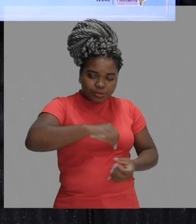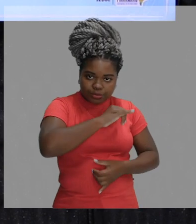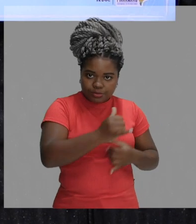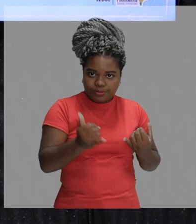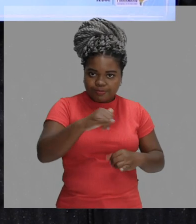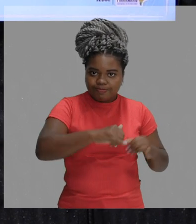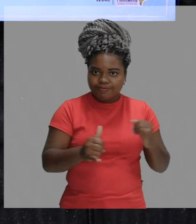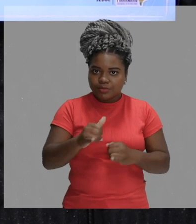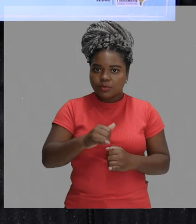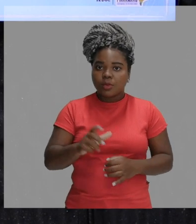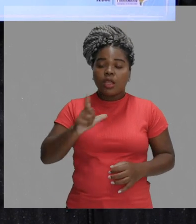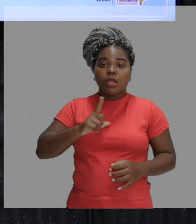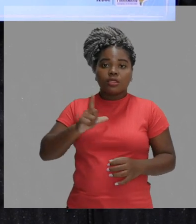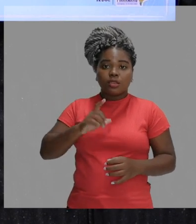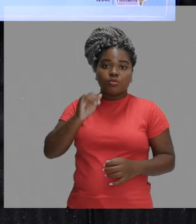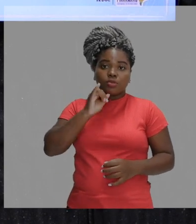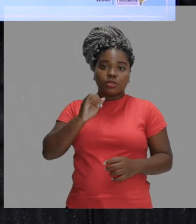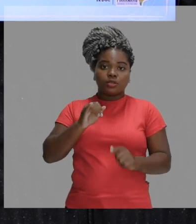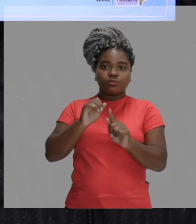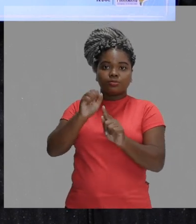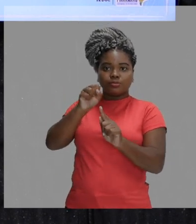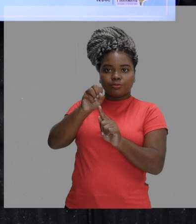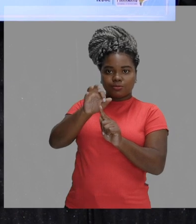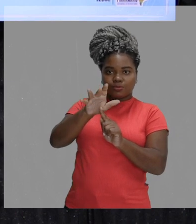que eles acabam emitindo luz.